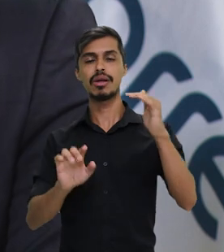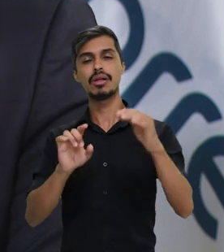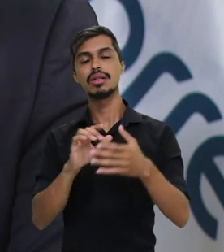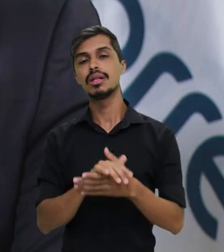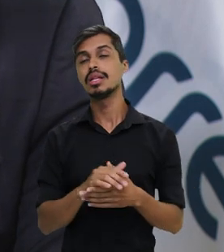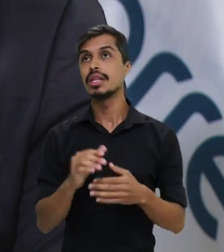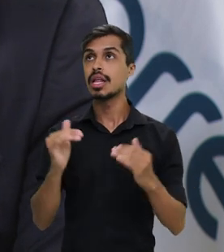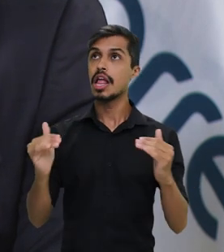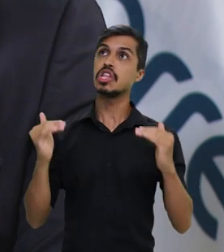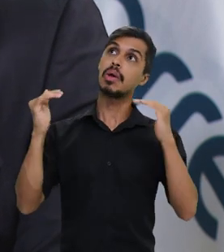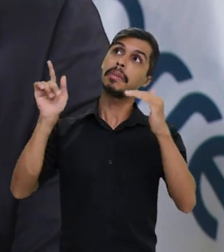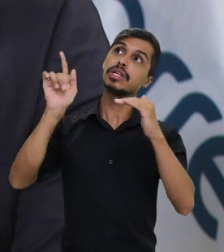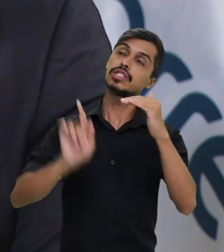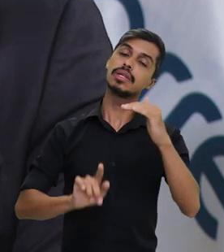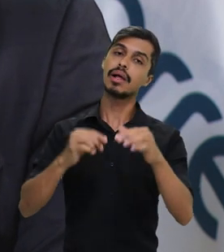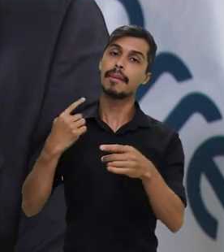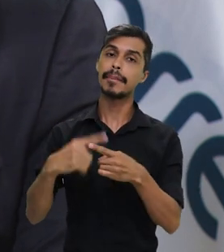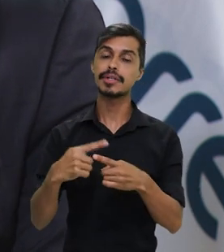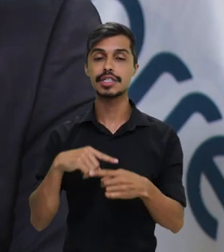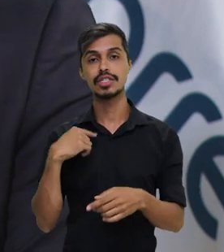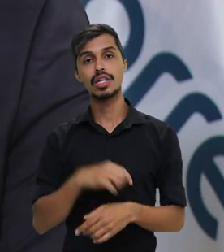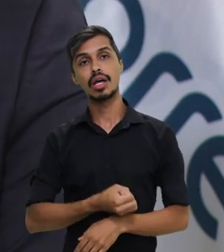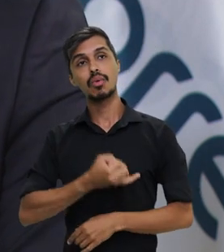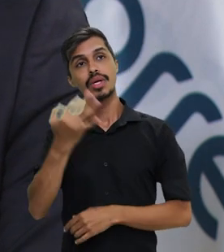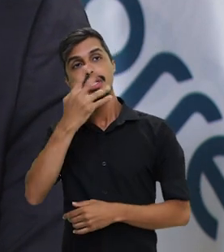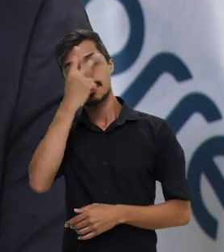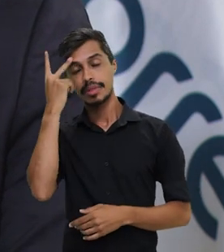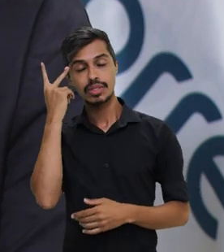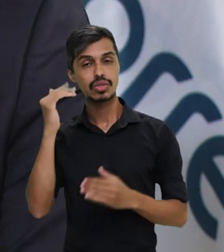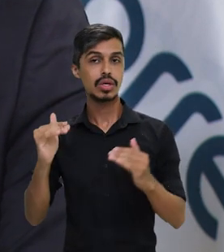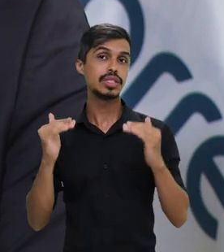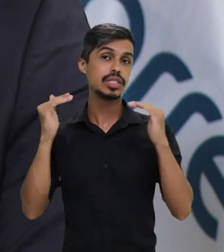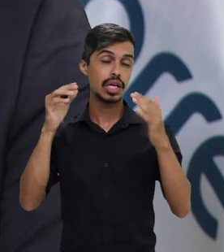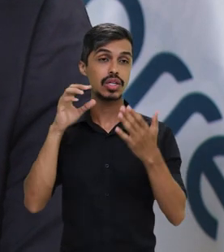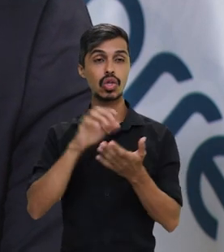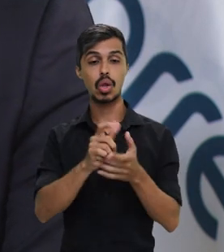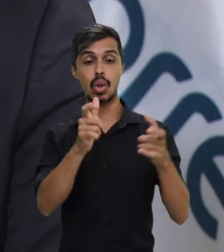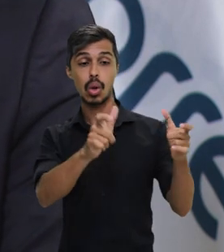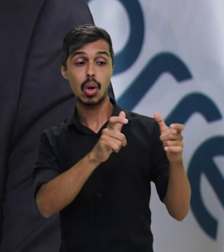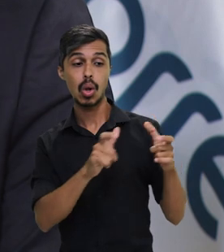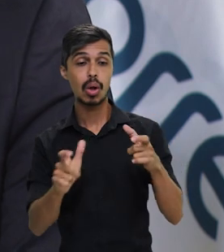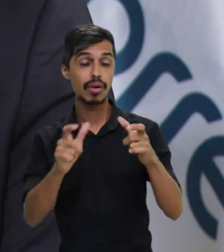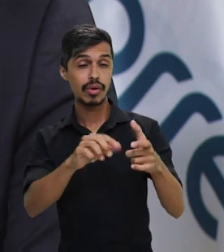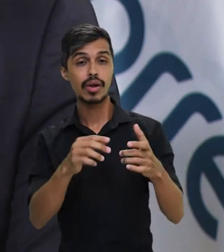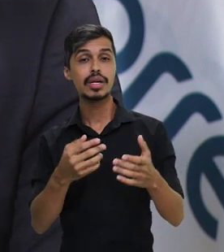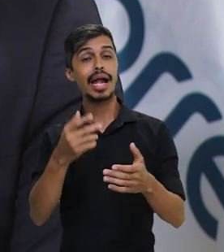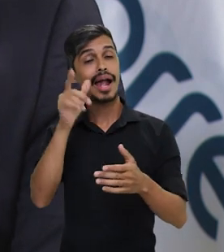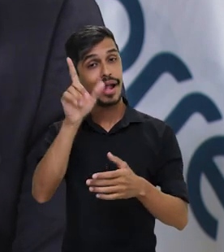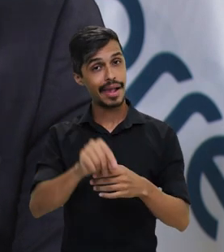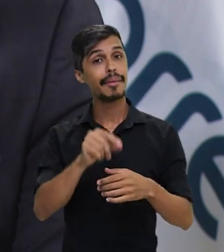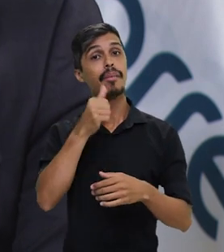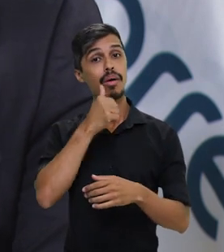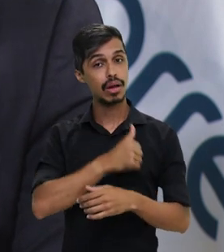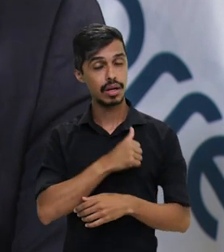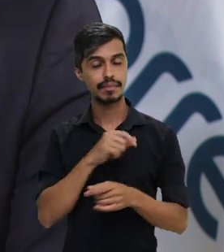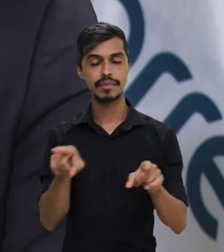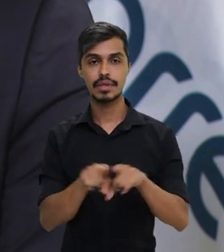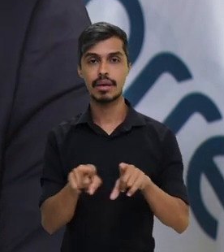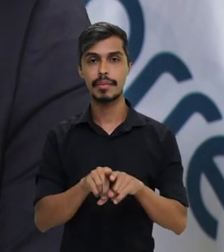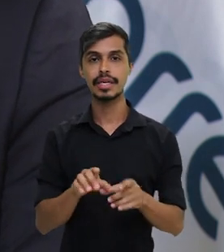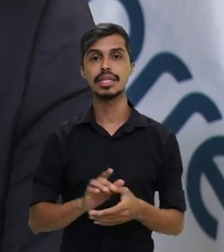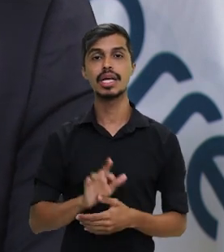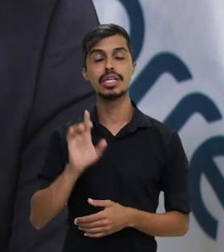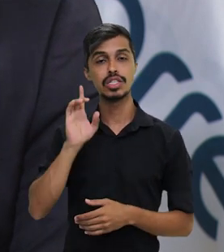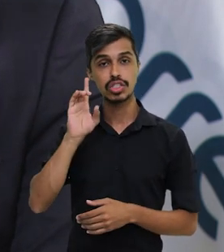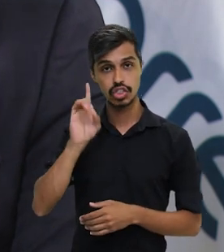digo na alta gestão. Acho que a gente tem um número recorde de superintendentes regionais nomeadas, que são mulheres. Temos também